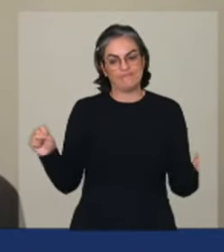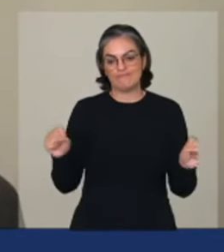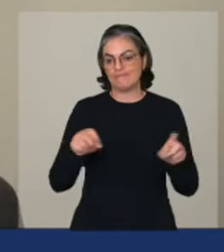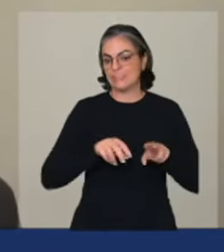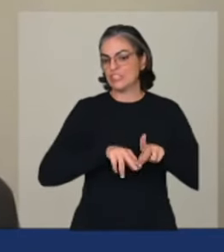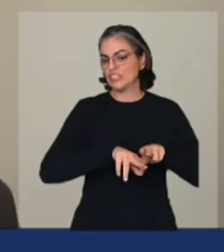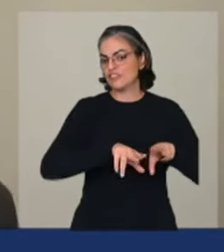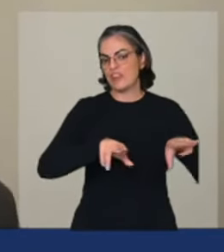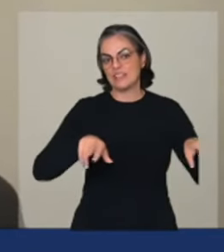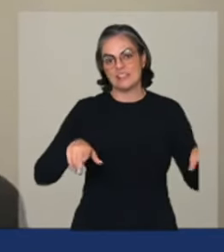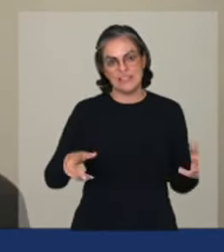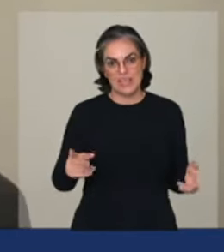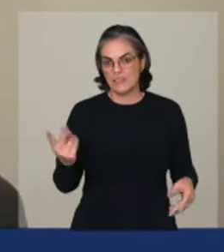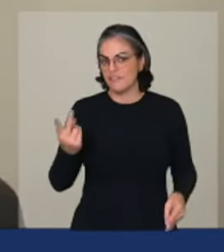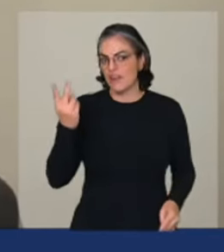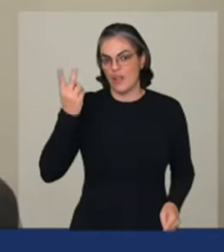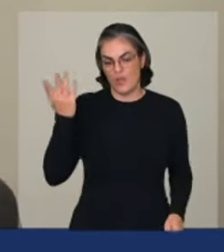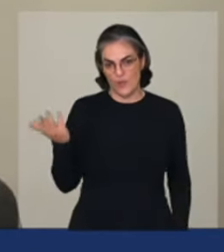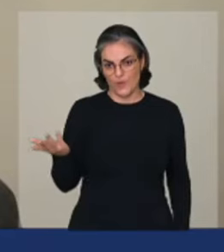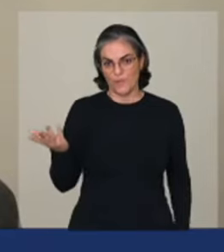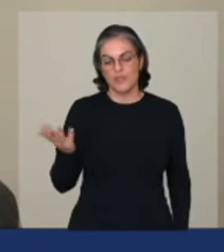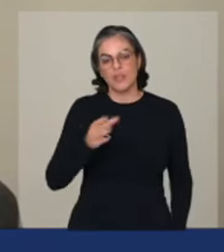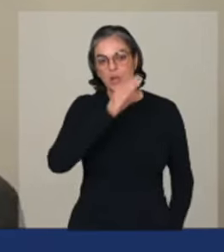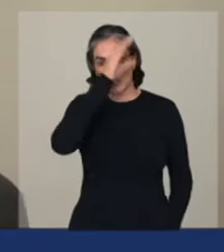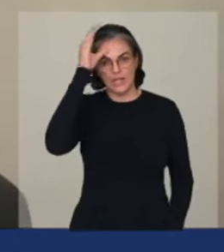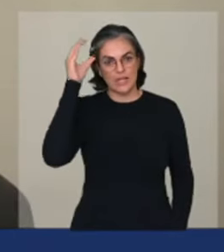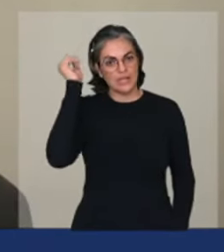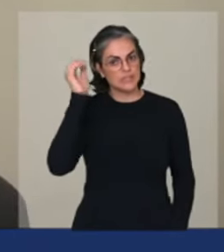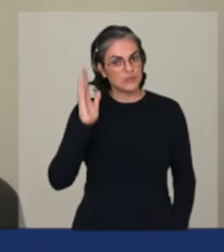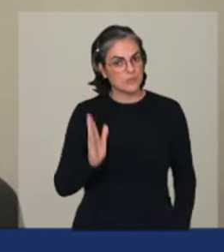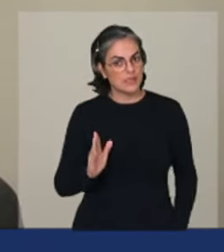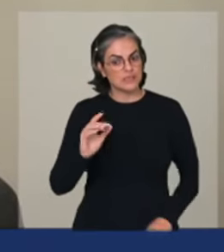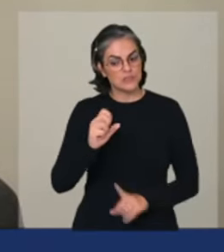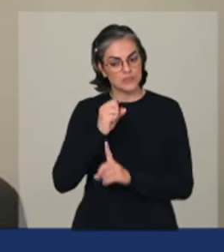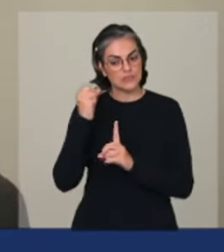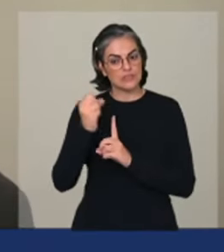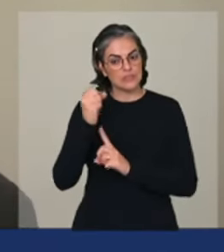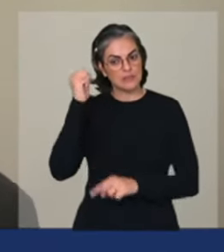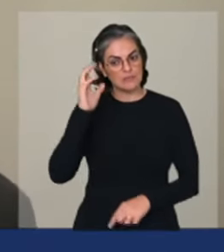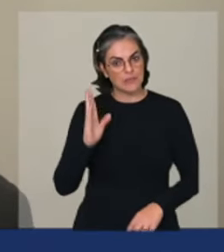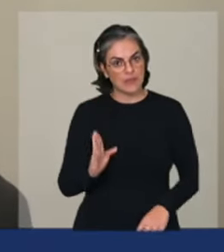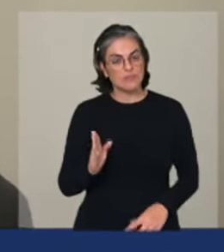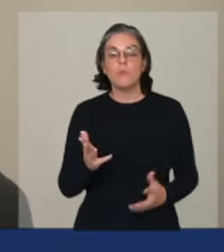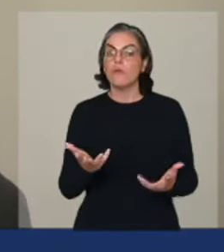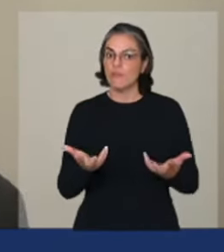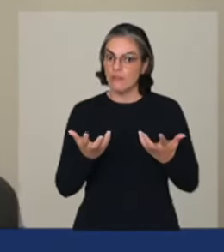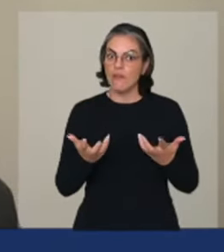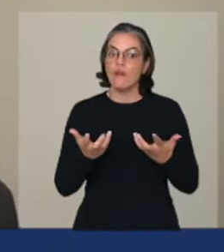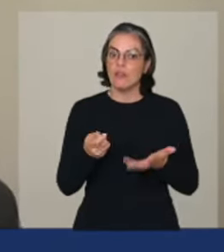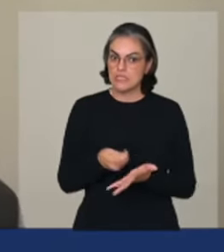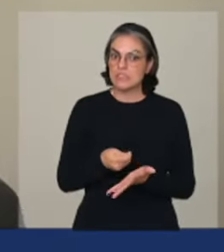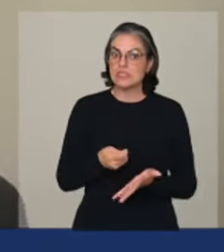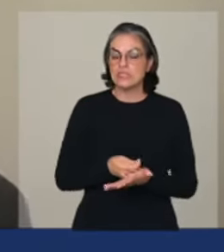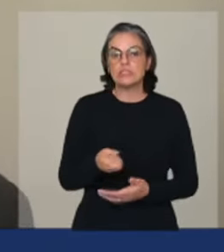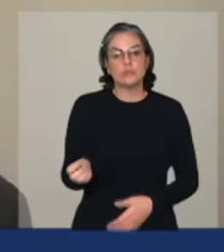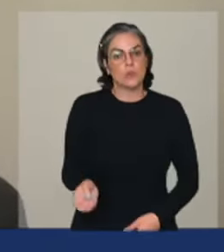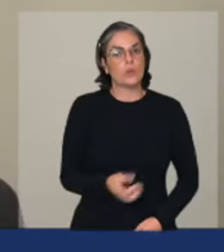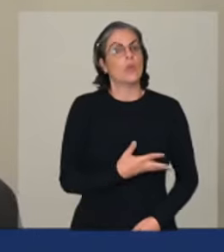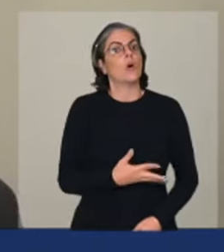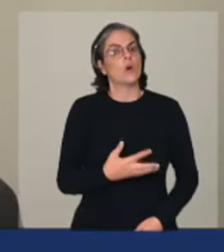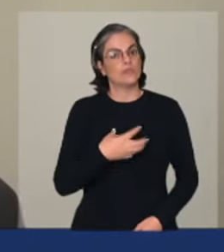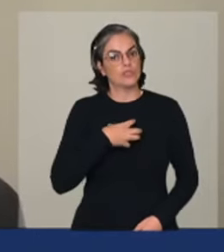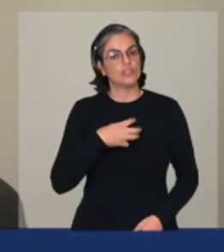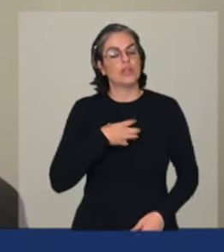ser valorizada e o consumidor brasileiro a sociedade brasileira exige um novo estado uma nova